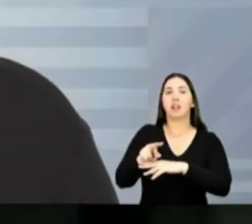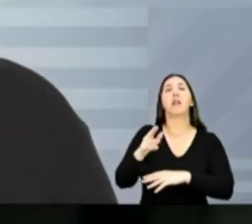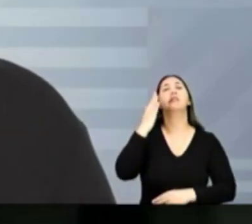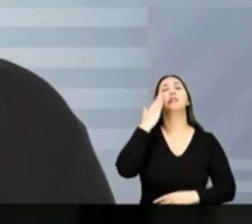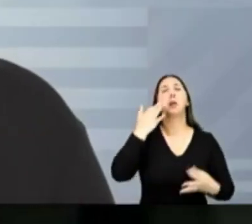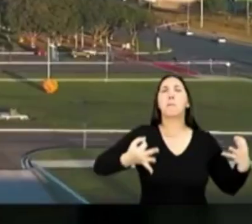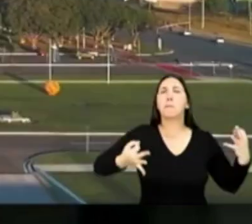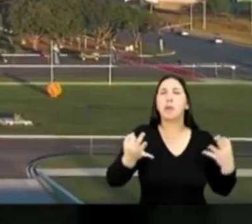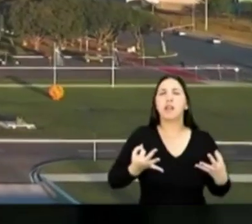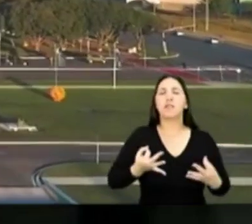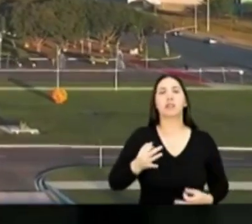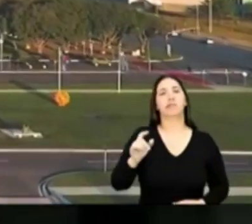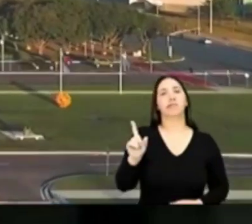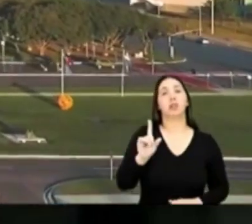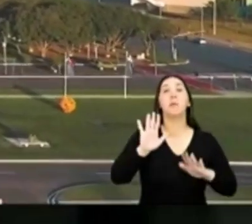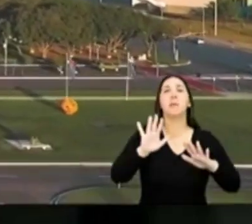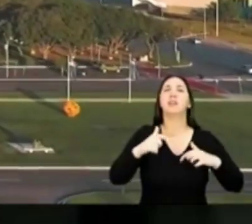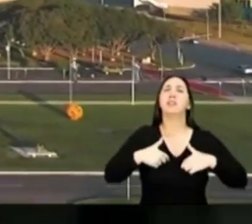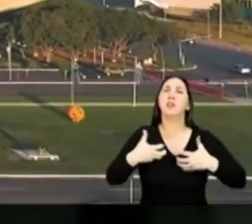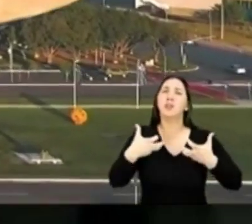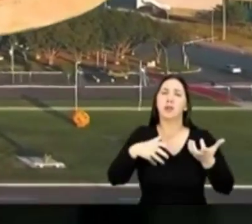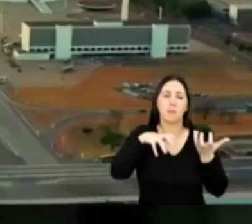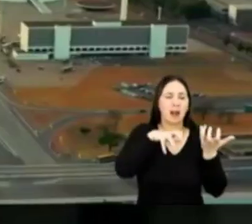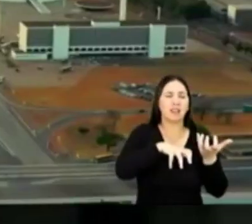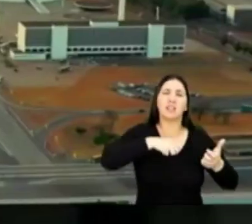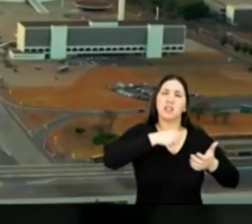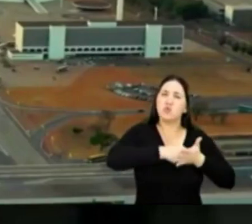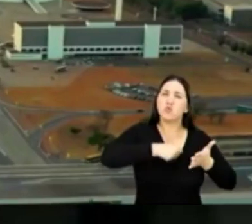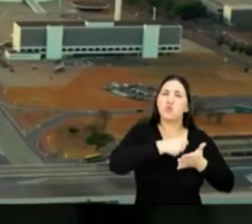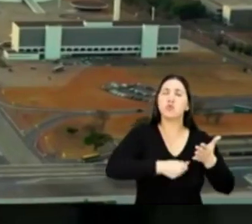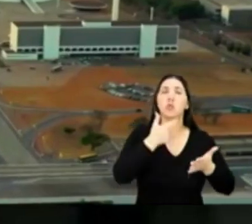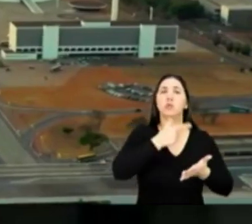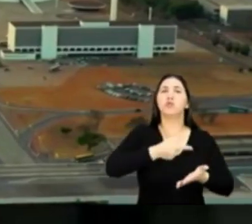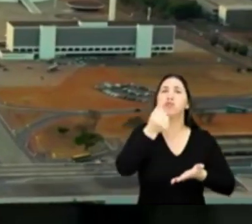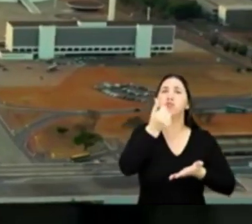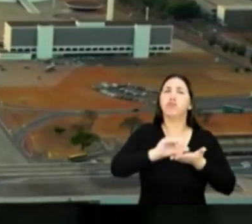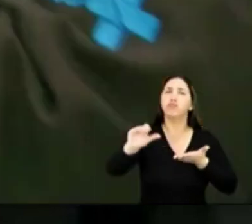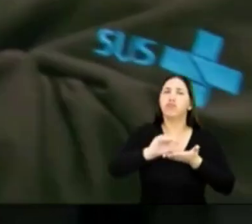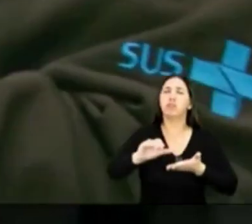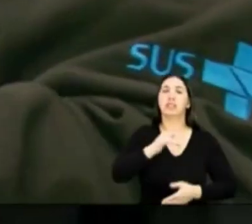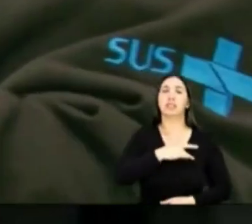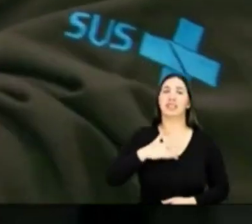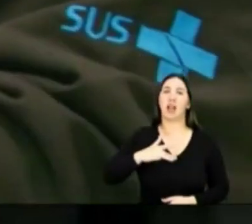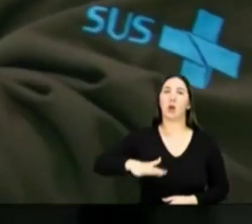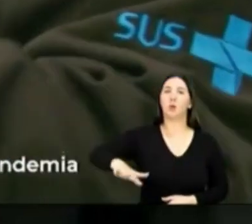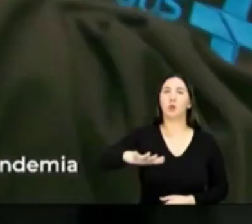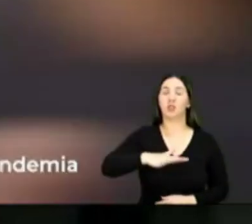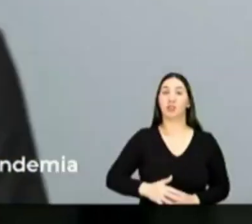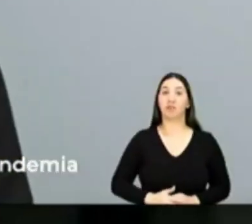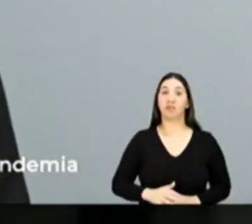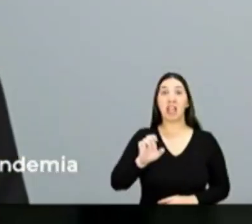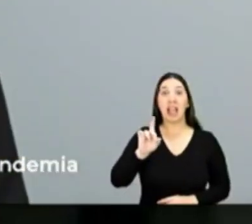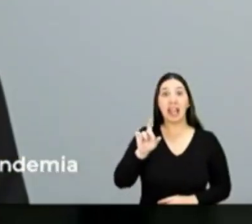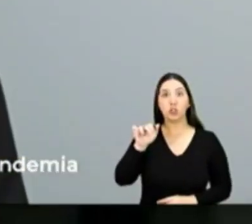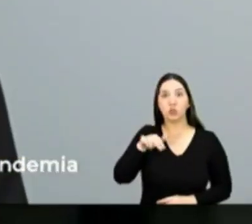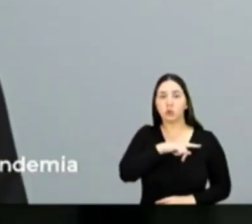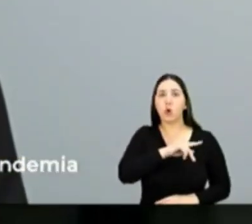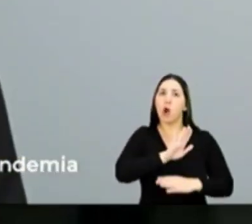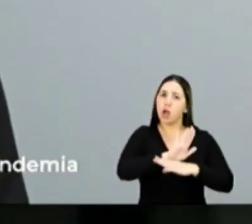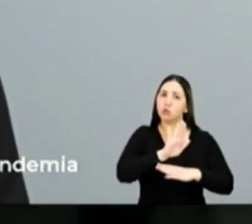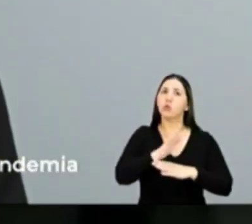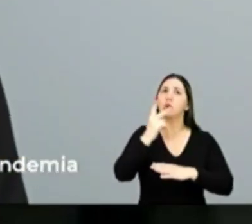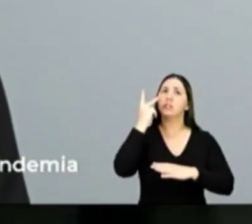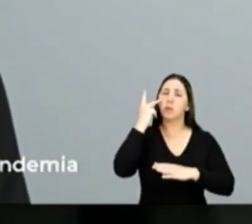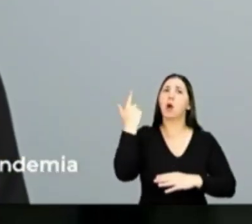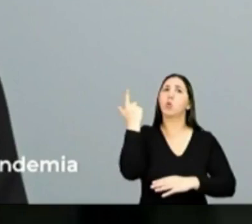que nem tudo está perfeito. Por isso quero levar para Brasília a nossa luta por mais recursos para a saúde. O Edson Aparecido ajudou